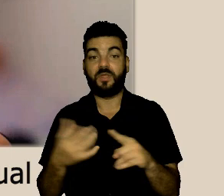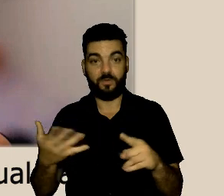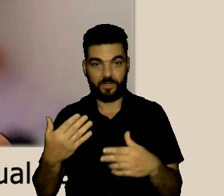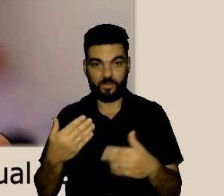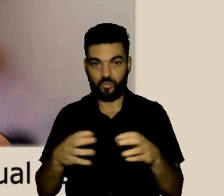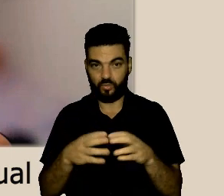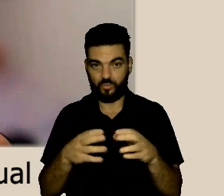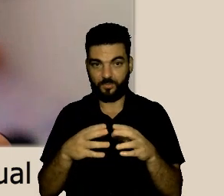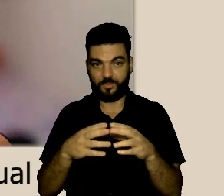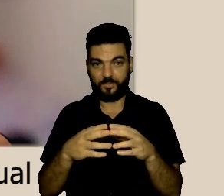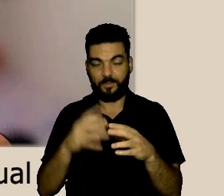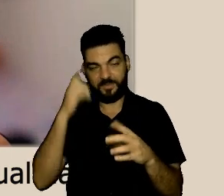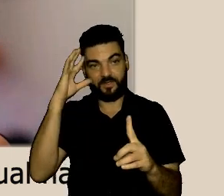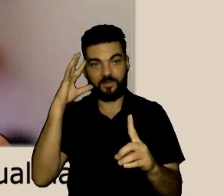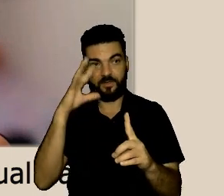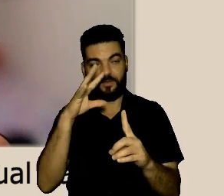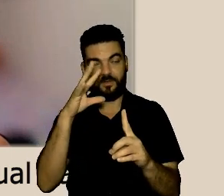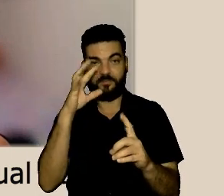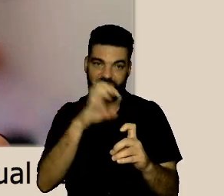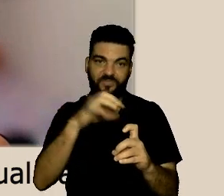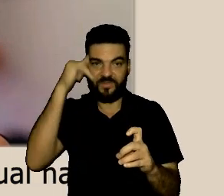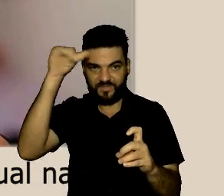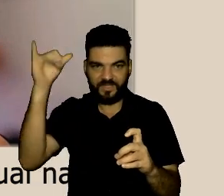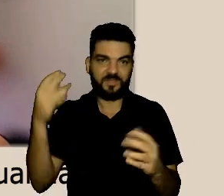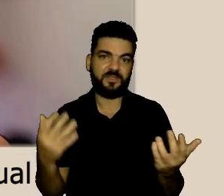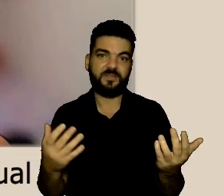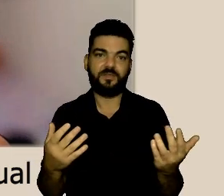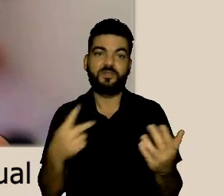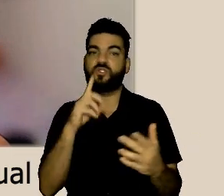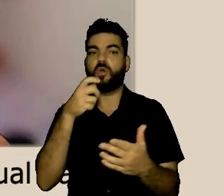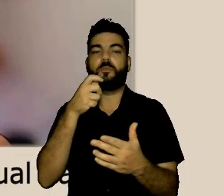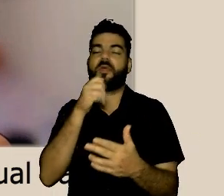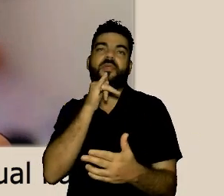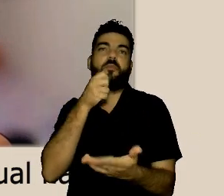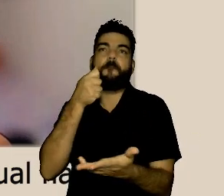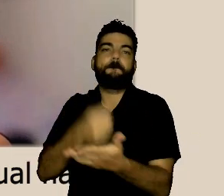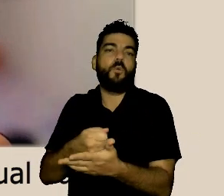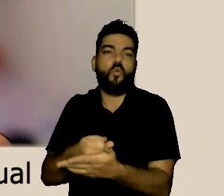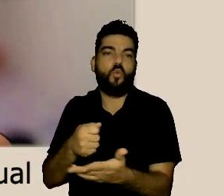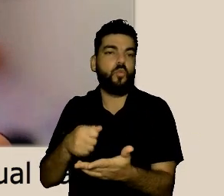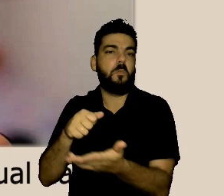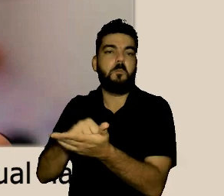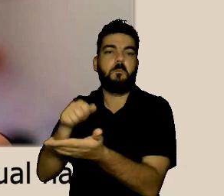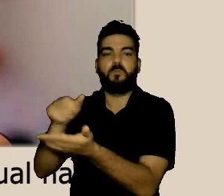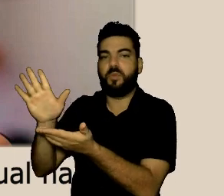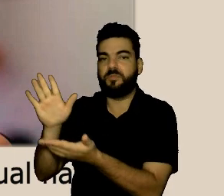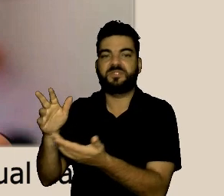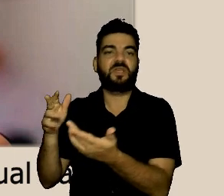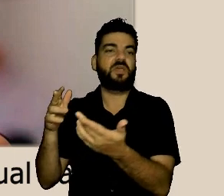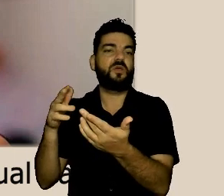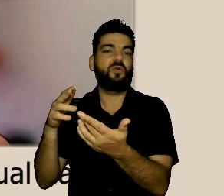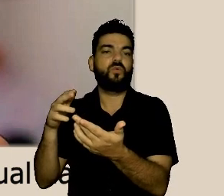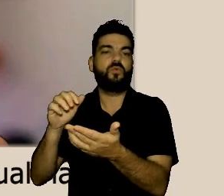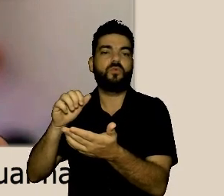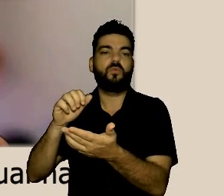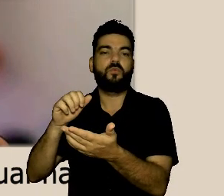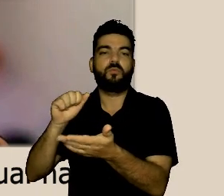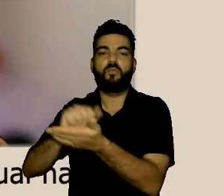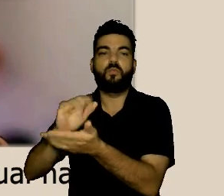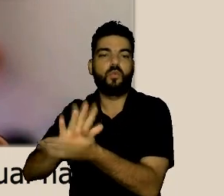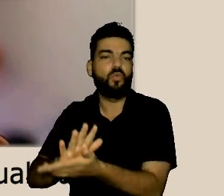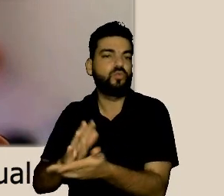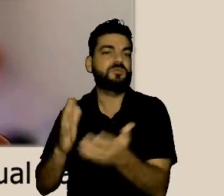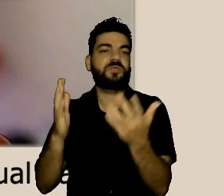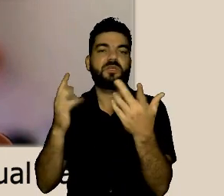grande mudança de mentalidade é que a gente enquanto comissão de prevenção desse assédio muito mais do que punir